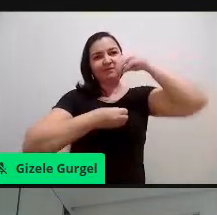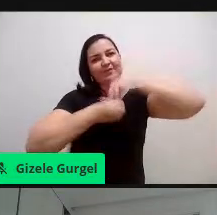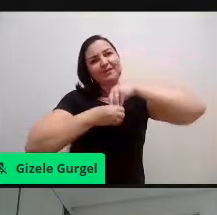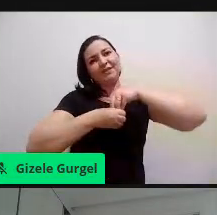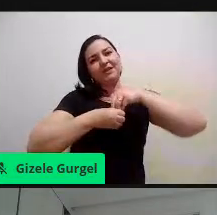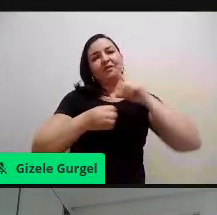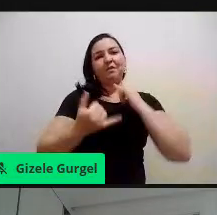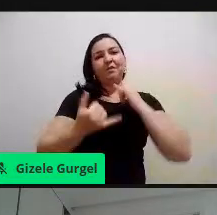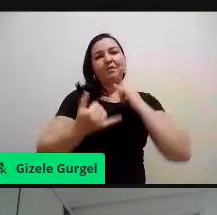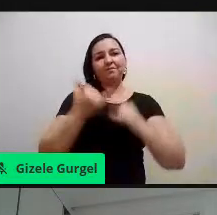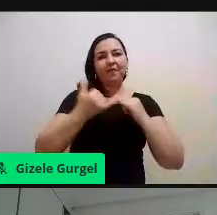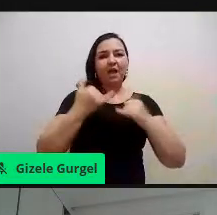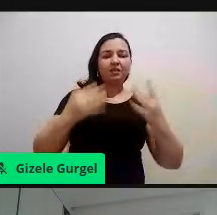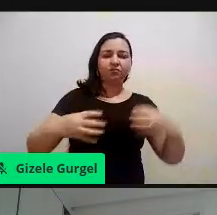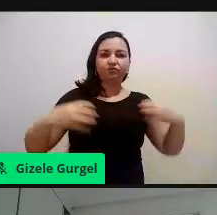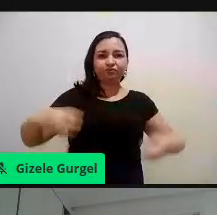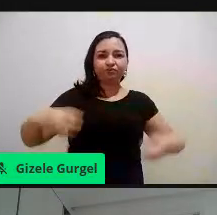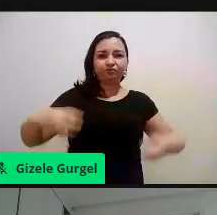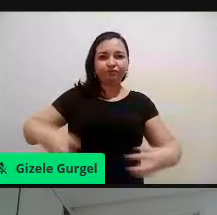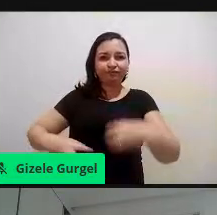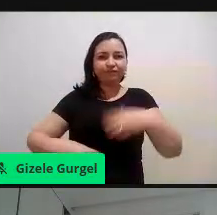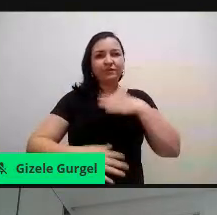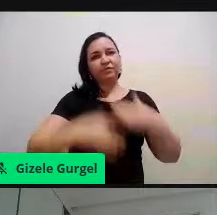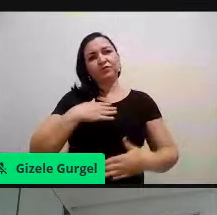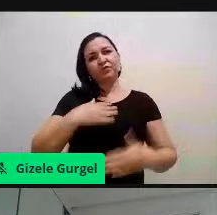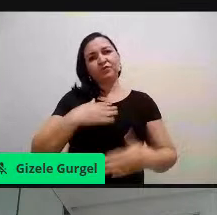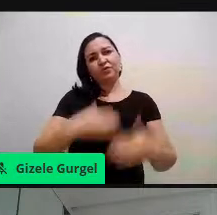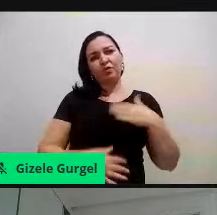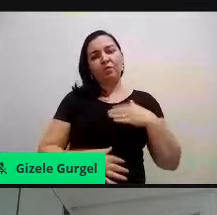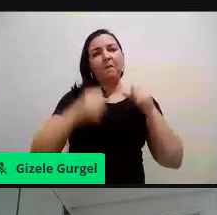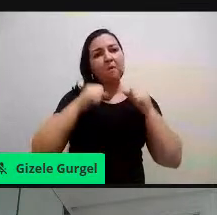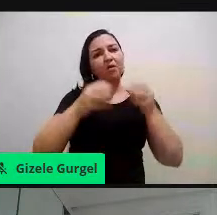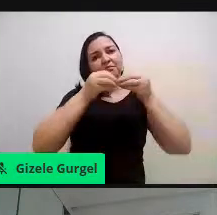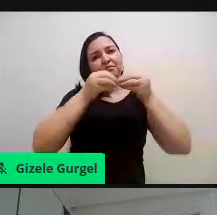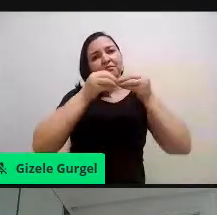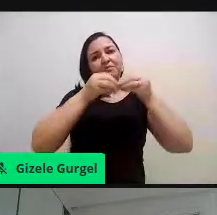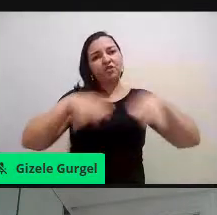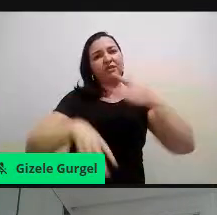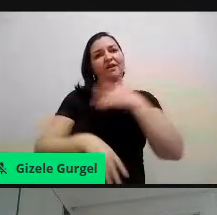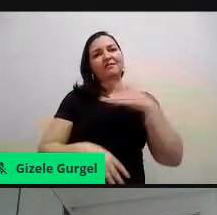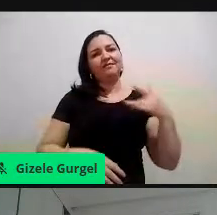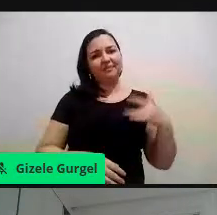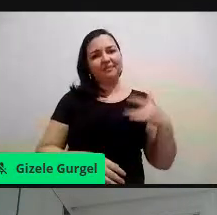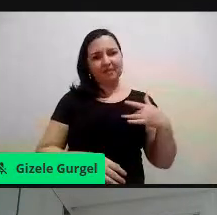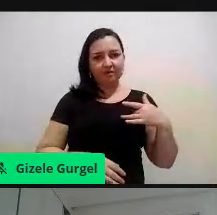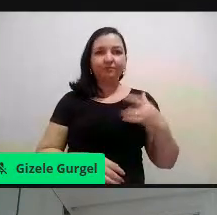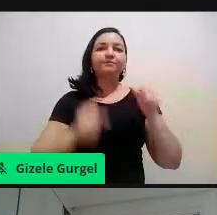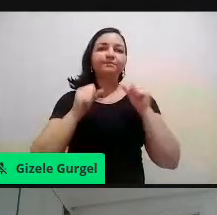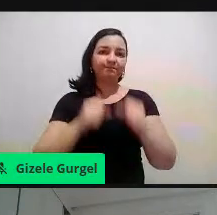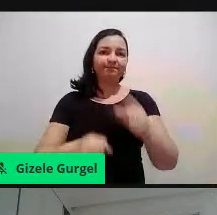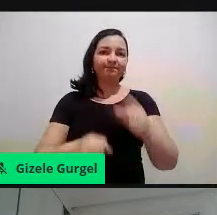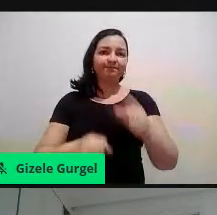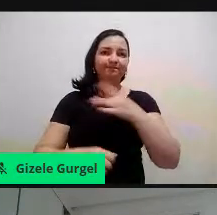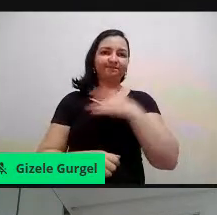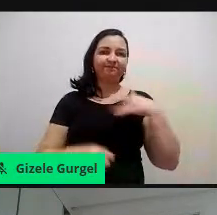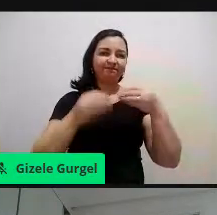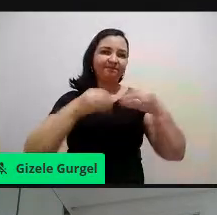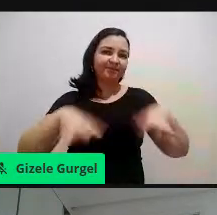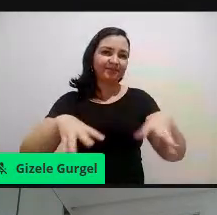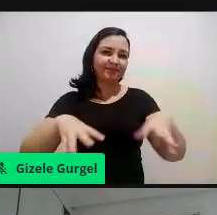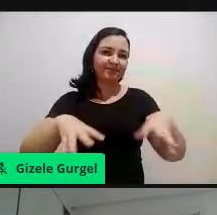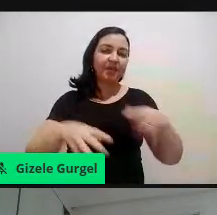órgãos. E isso, né, pode causar algum dano, né, e esses danos ainda não foram